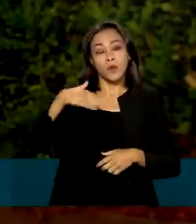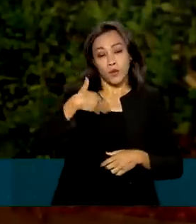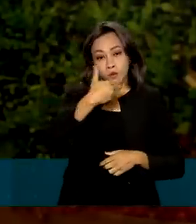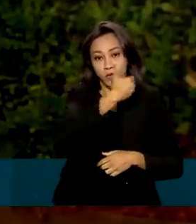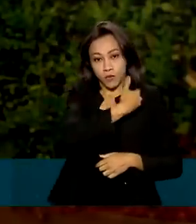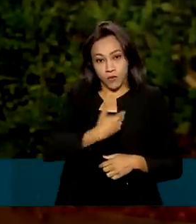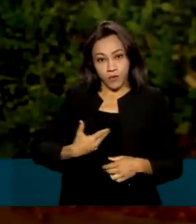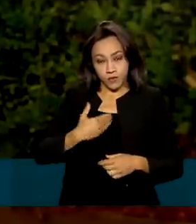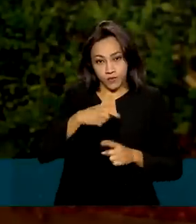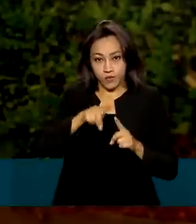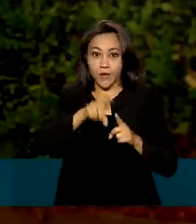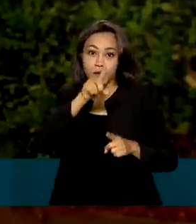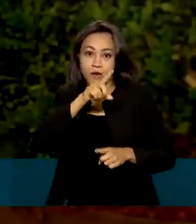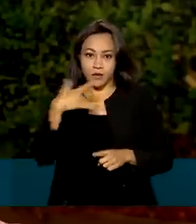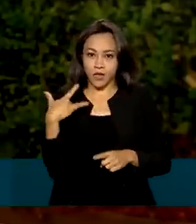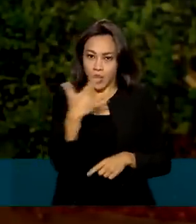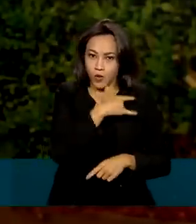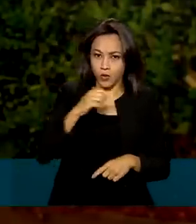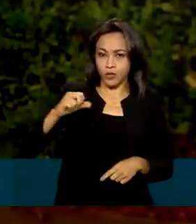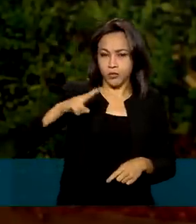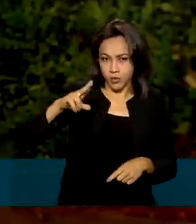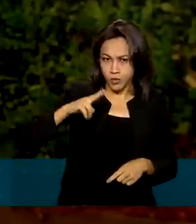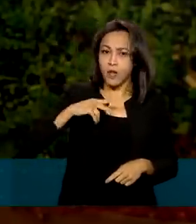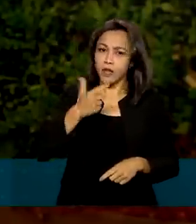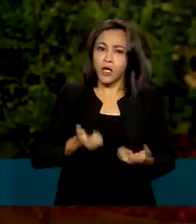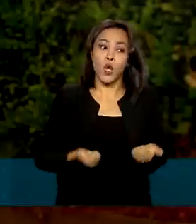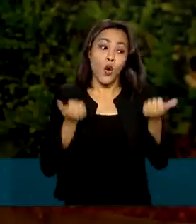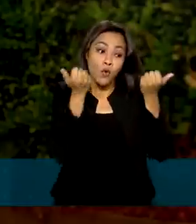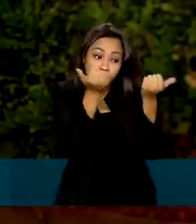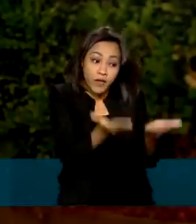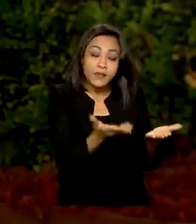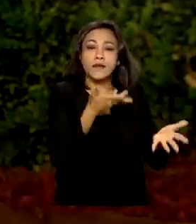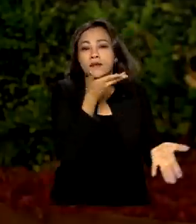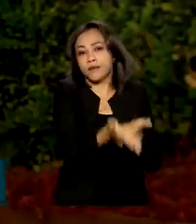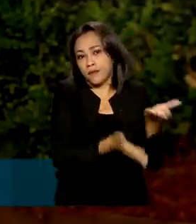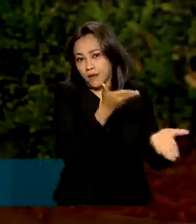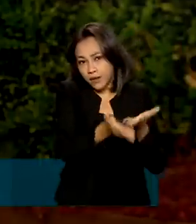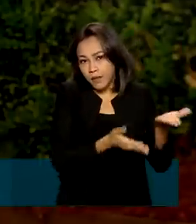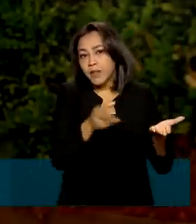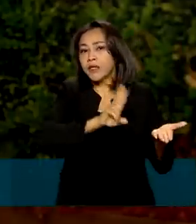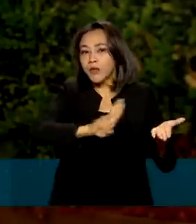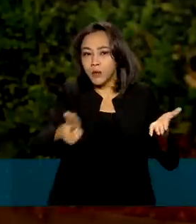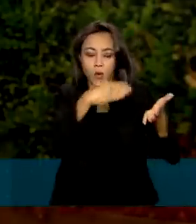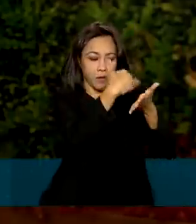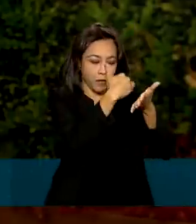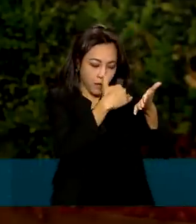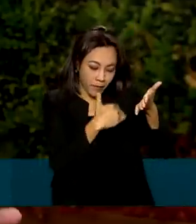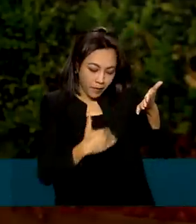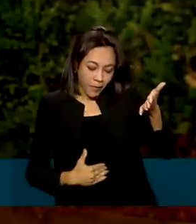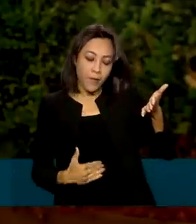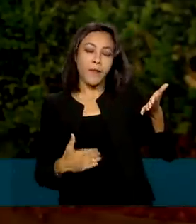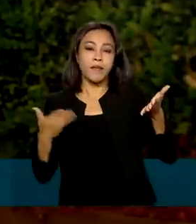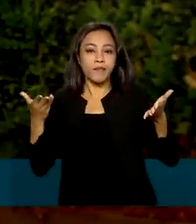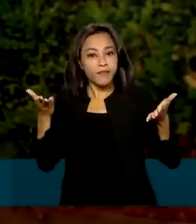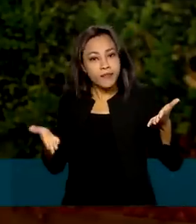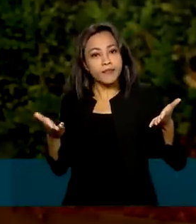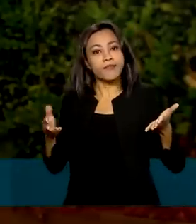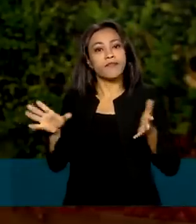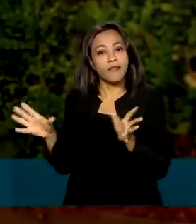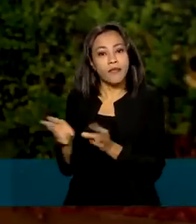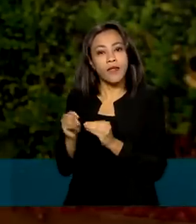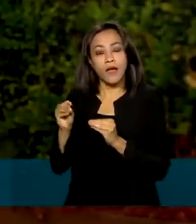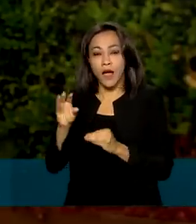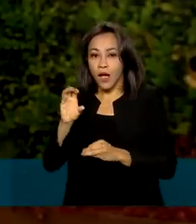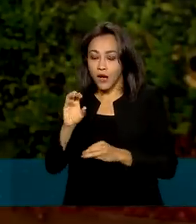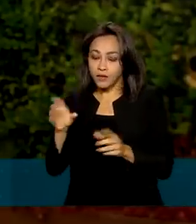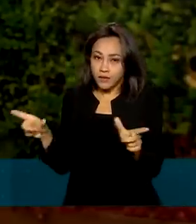ilimitada para pacientes com qualquer doença ou condição de saúde listada pela OMS e não podem mais restringir o número